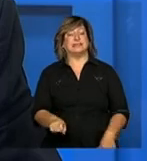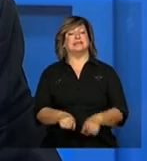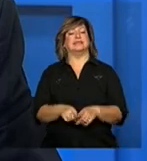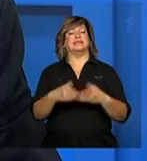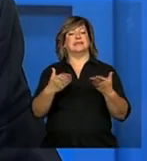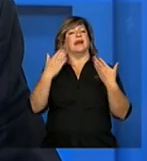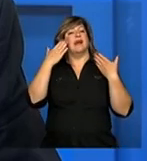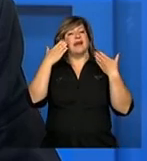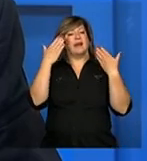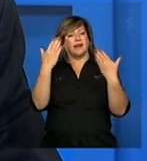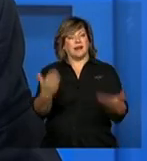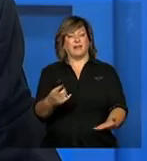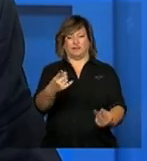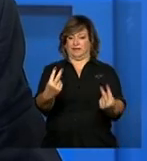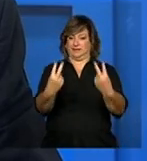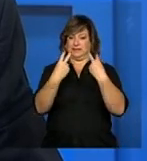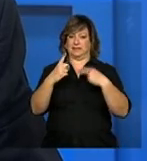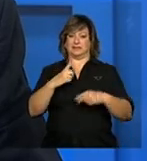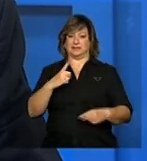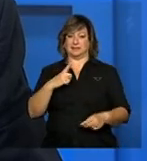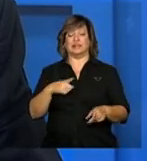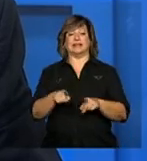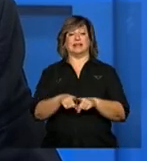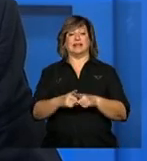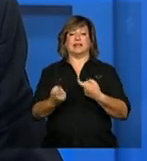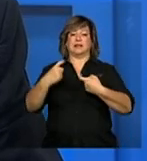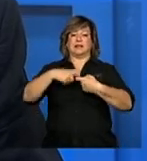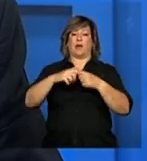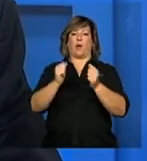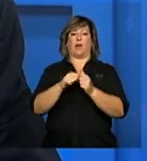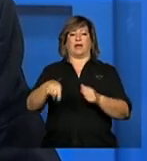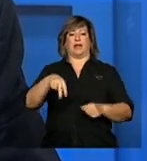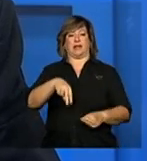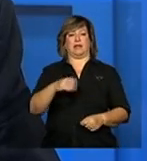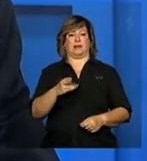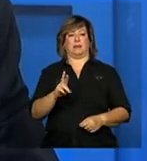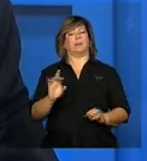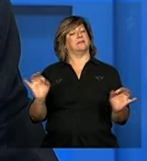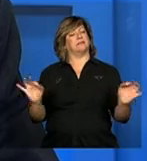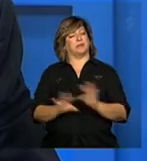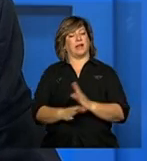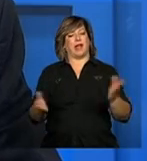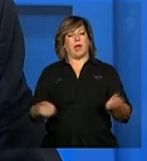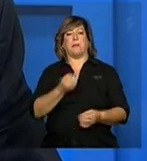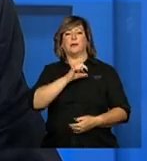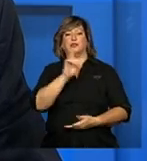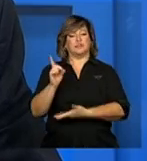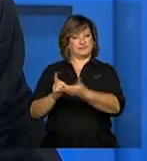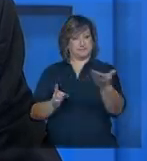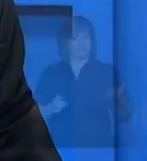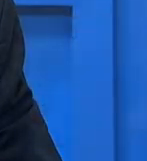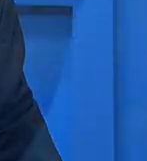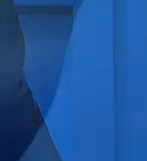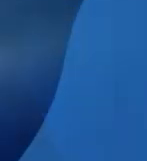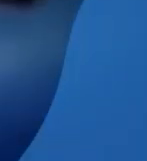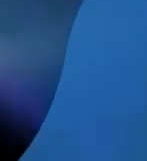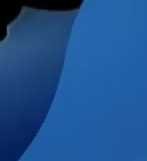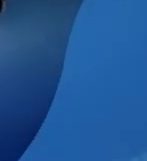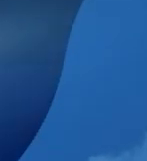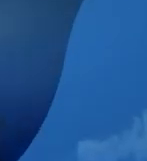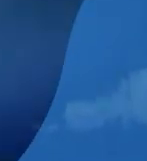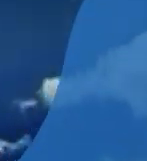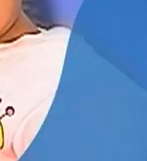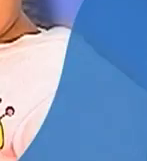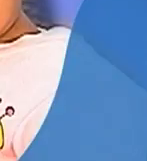à Fome agradece a sua audiência e a parceria com a NBR nós ficamos por aqui um bom dia pra você o